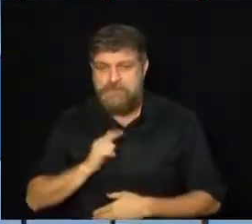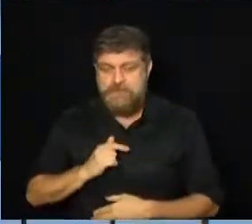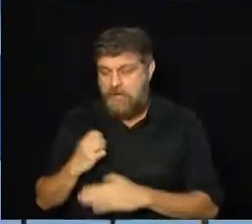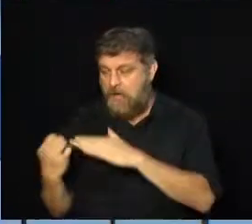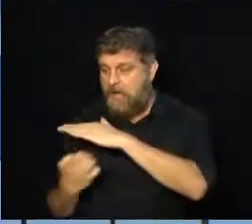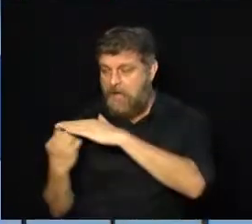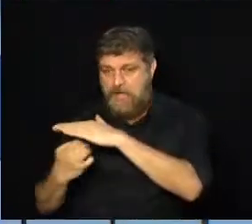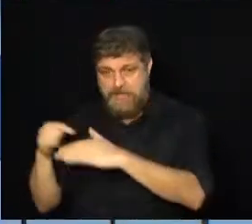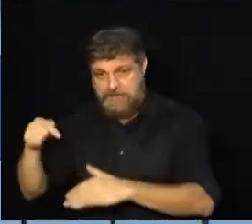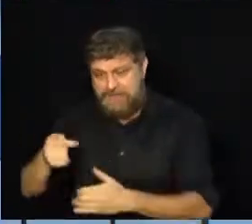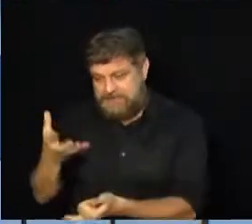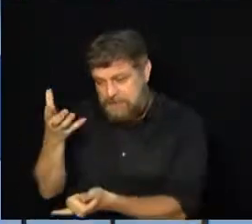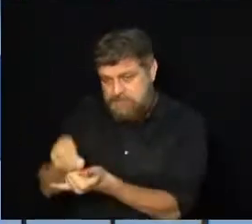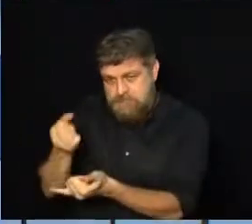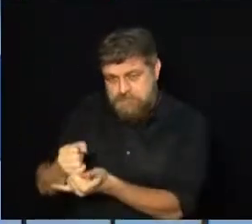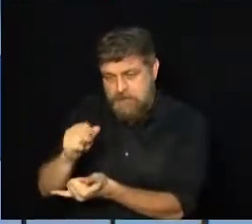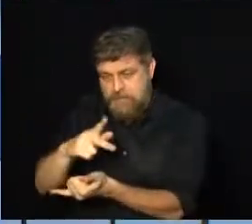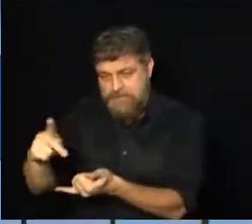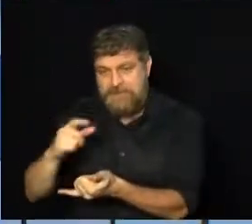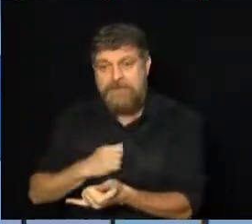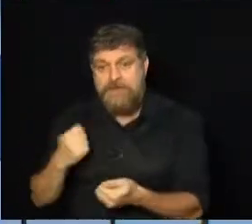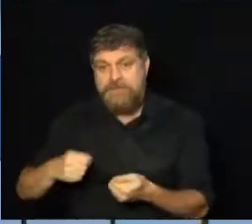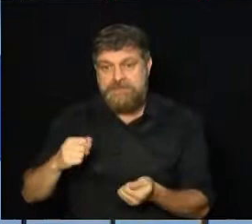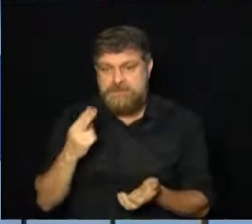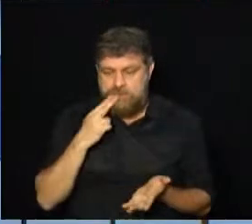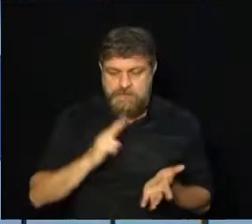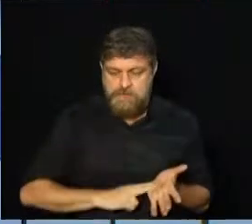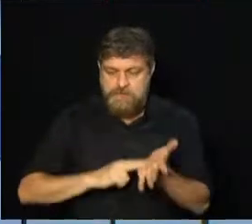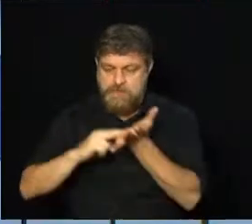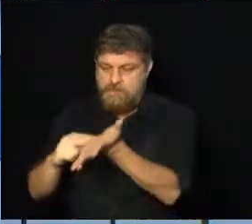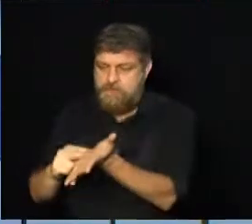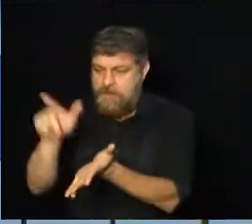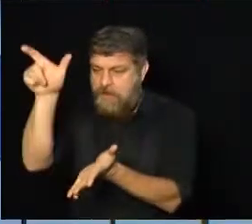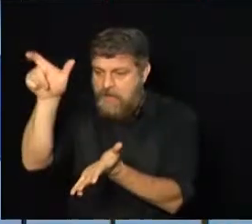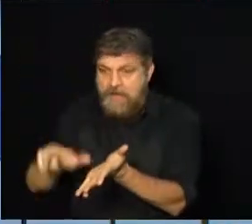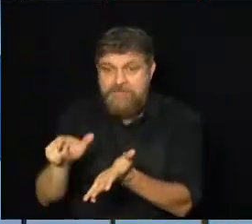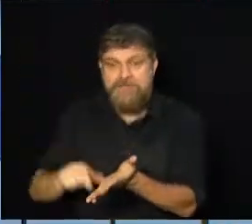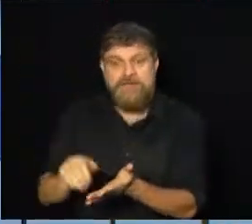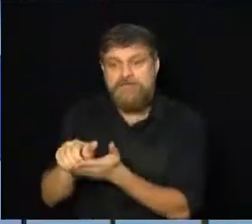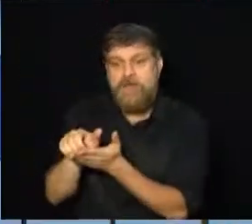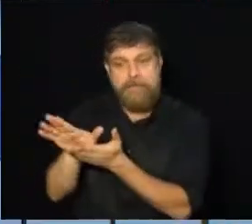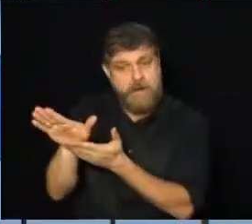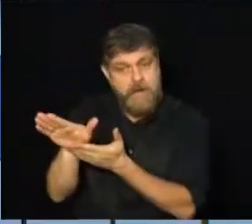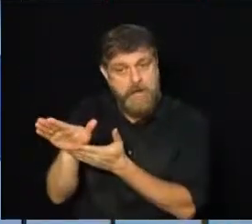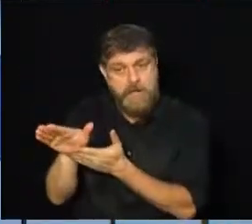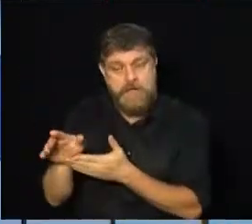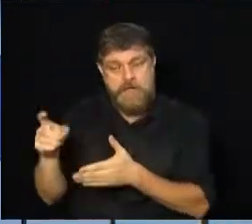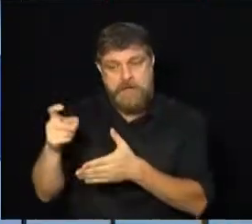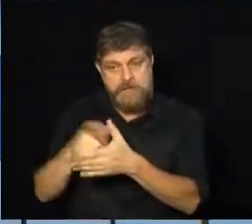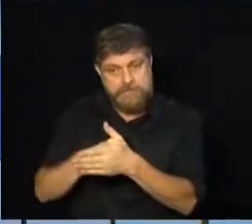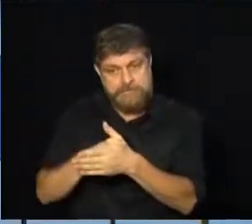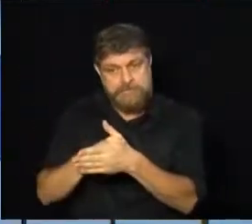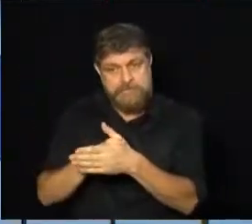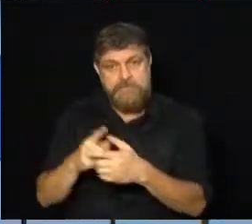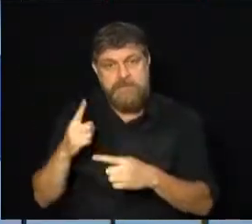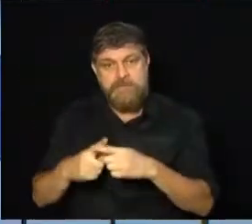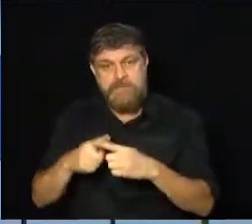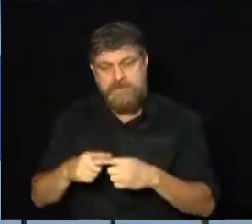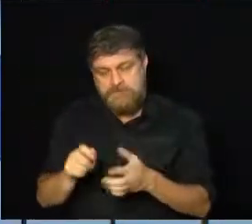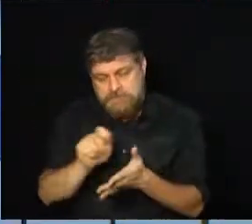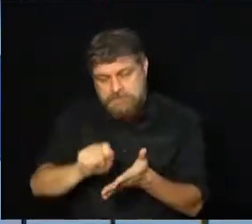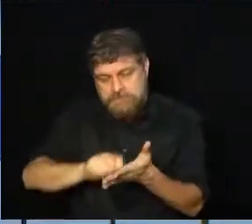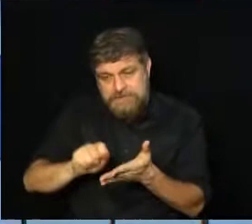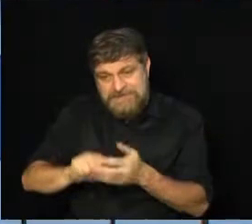transporte por aplicativo devam notificar o prestador de serviço de sua suspensão ou exclusão com a indicação